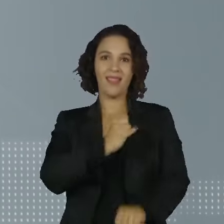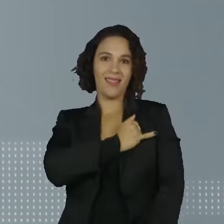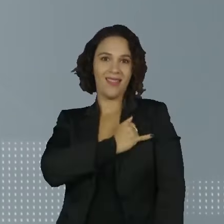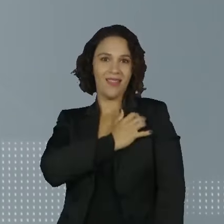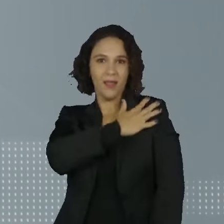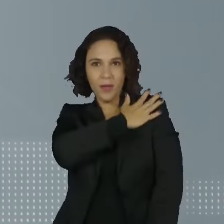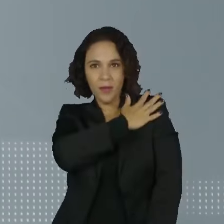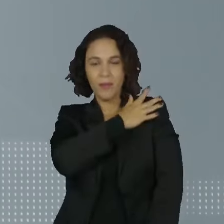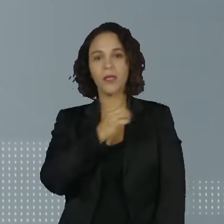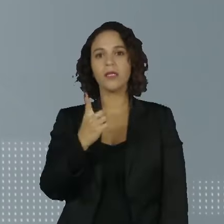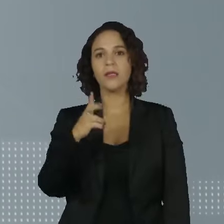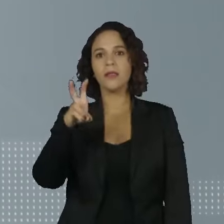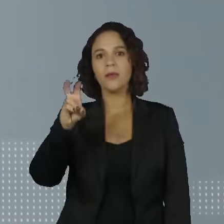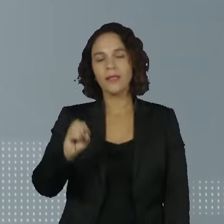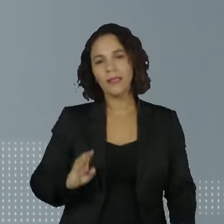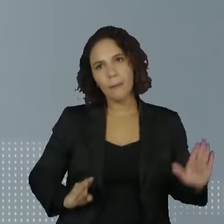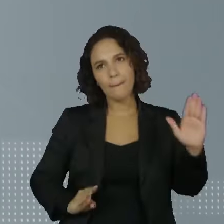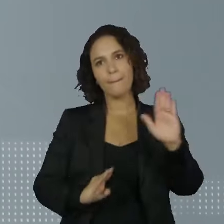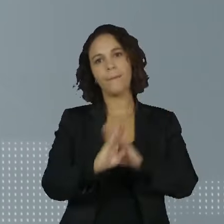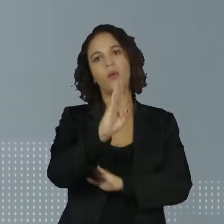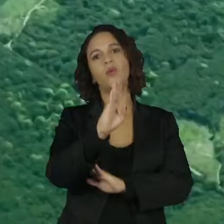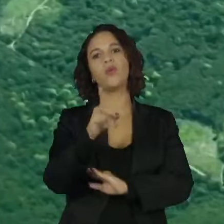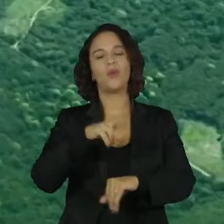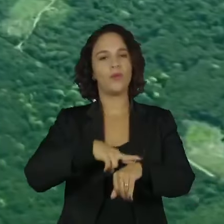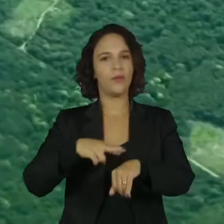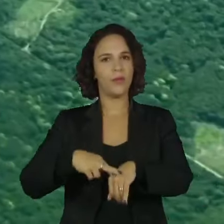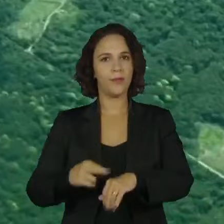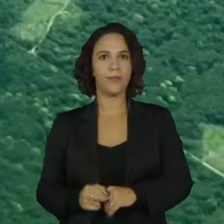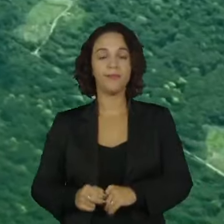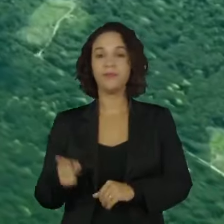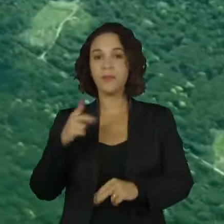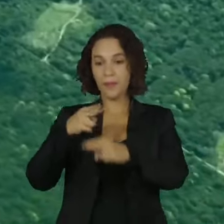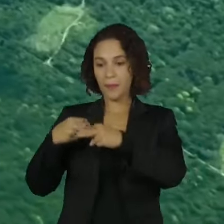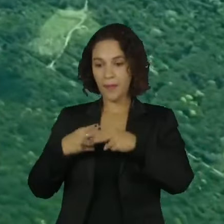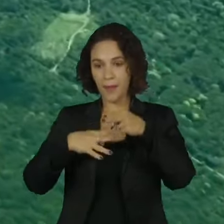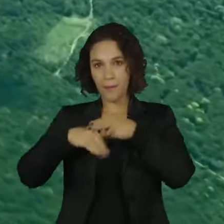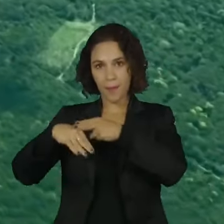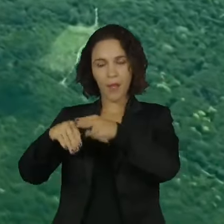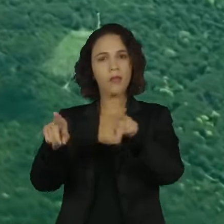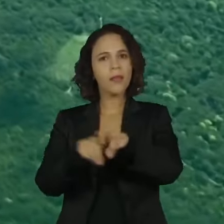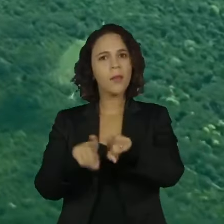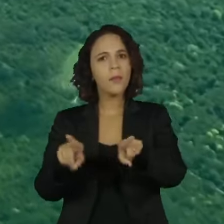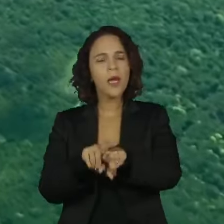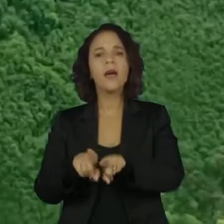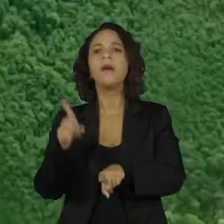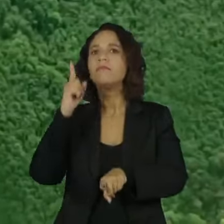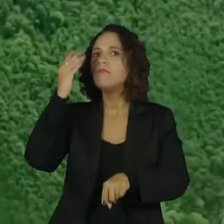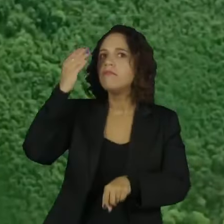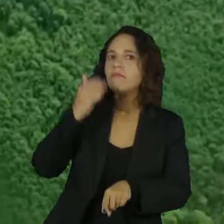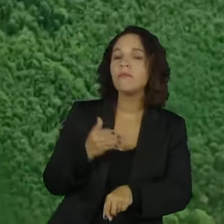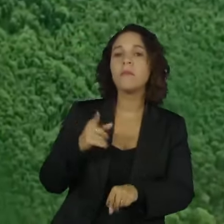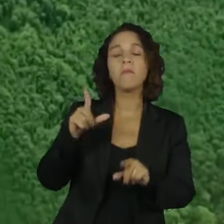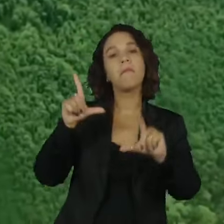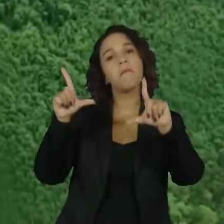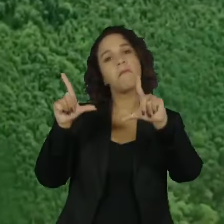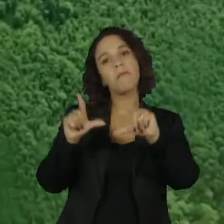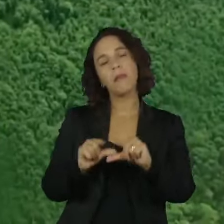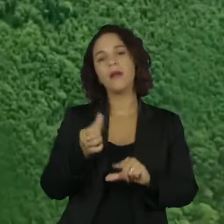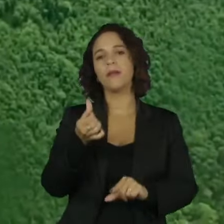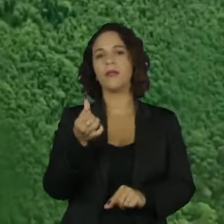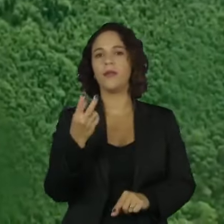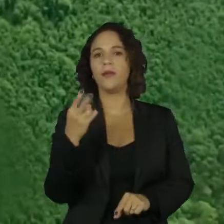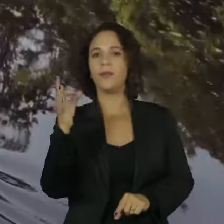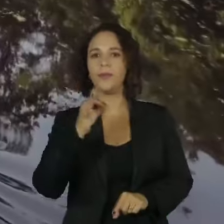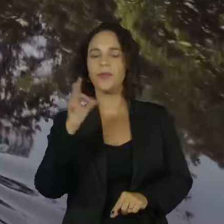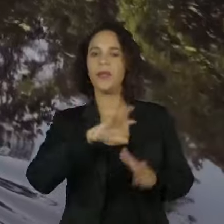aumento de 150% na devastação. O Amazon também registrou queda de 62% no desmatamento de